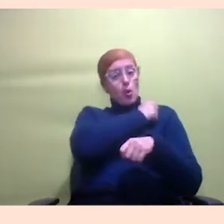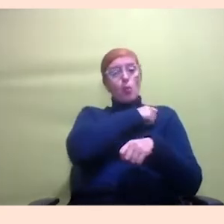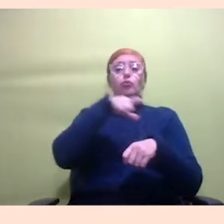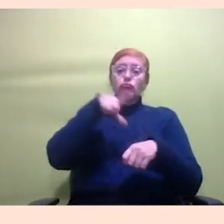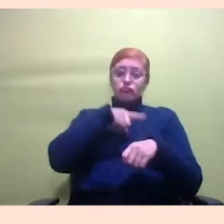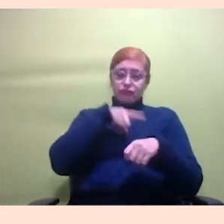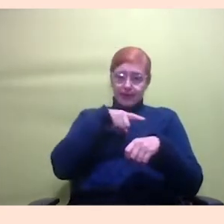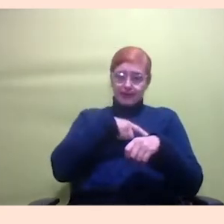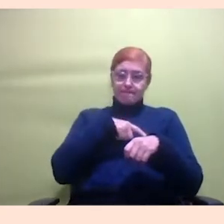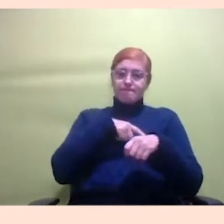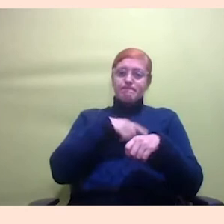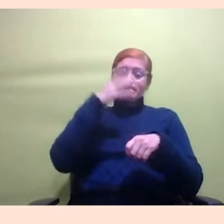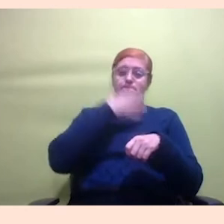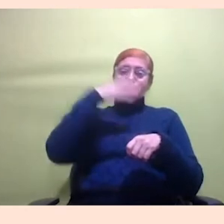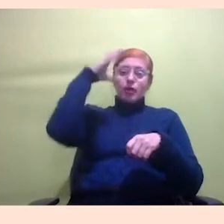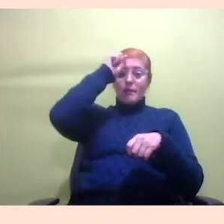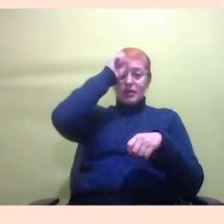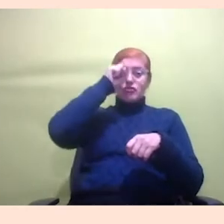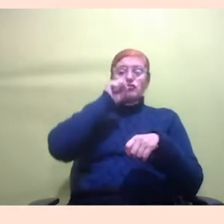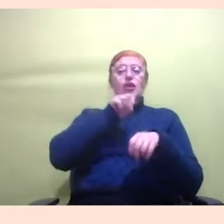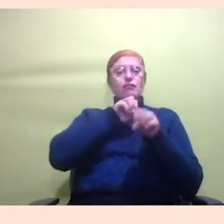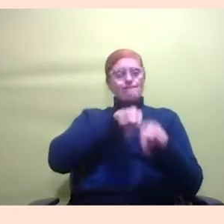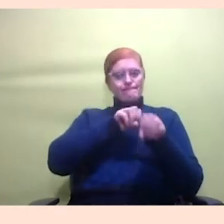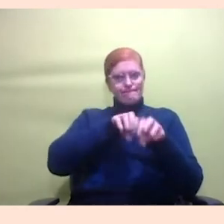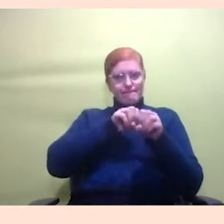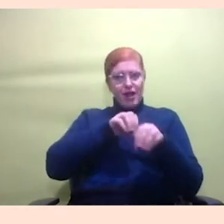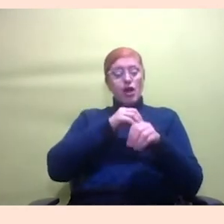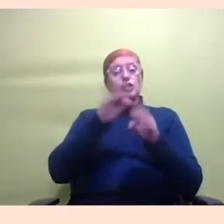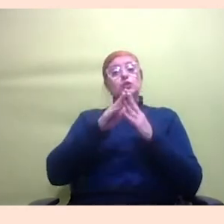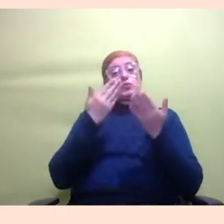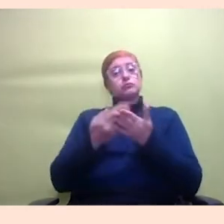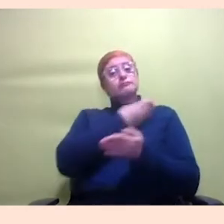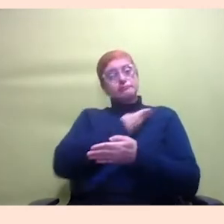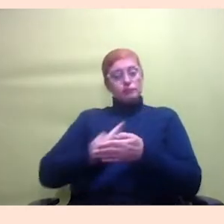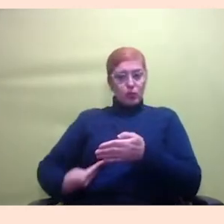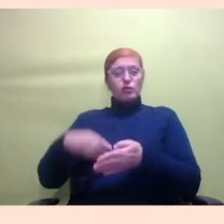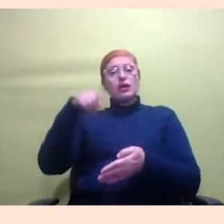coisa é uma coisa que eu aprendi dando aula na escola pública que é você tentar sempre